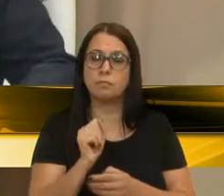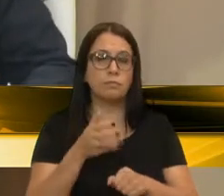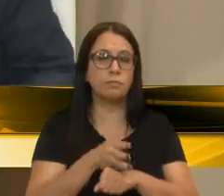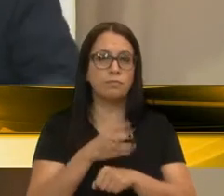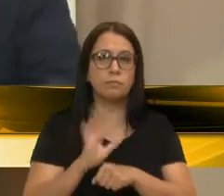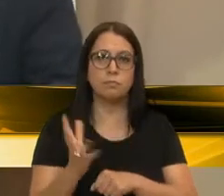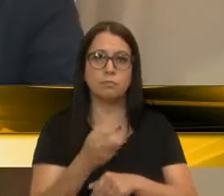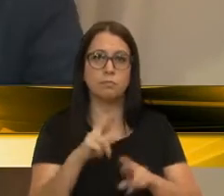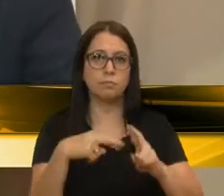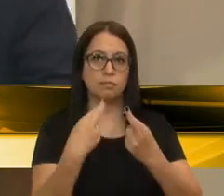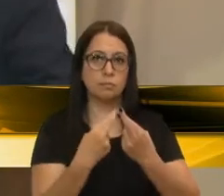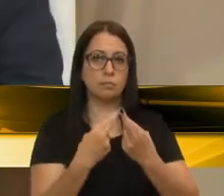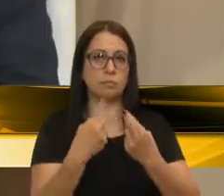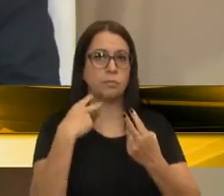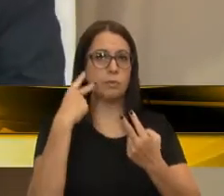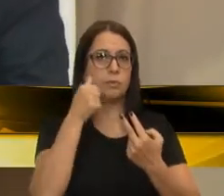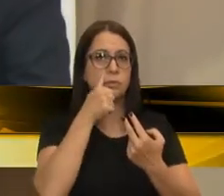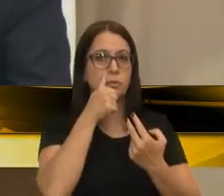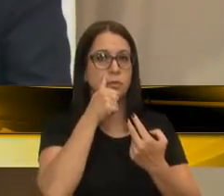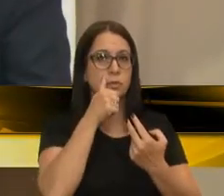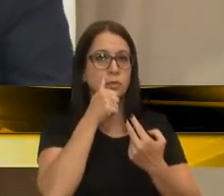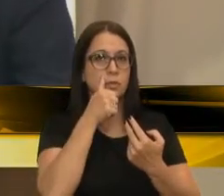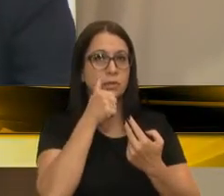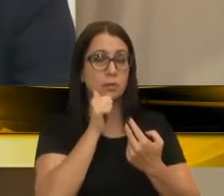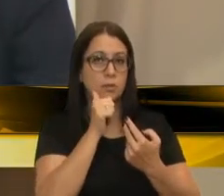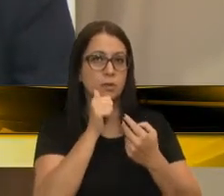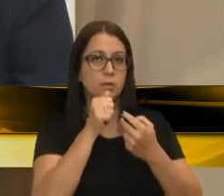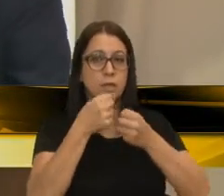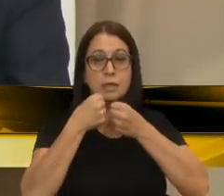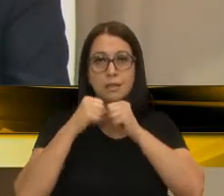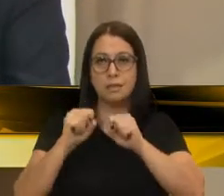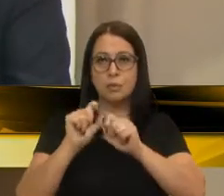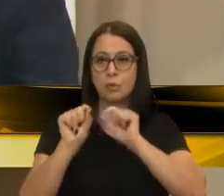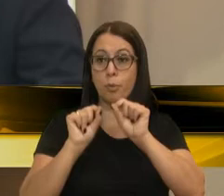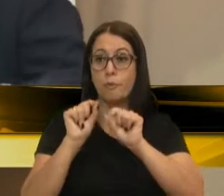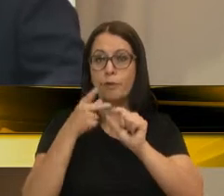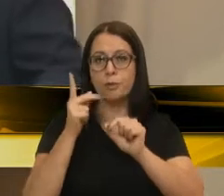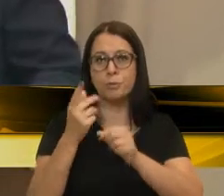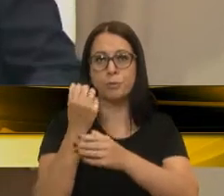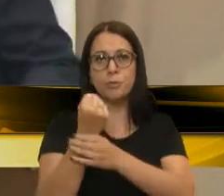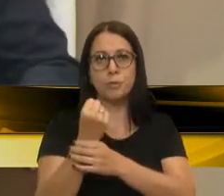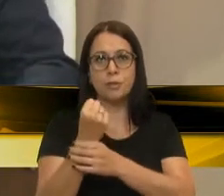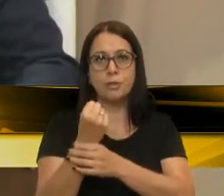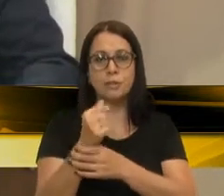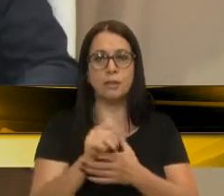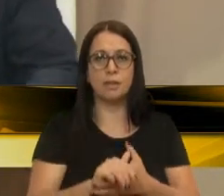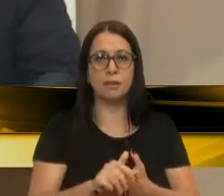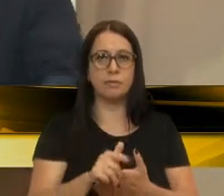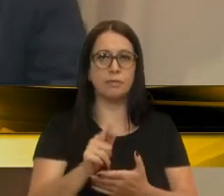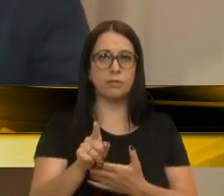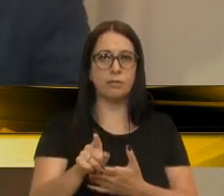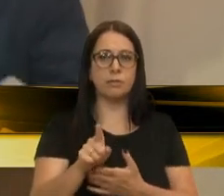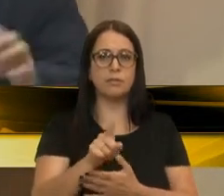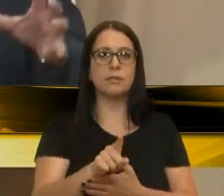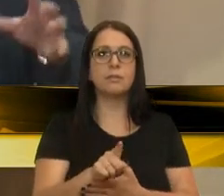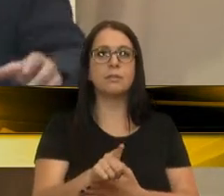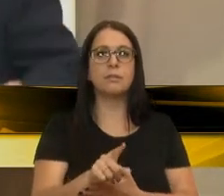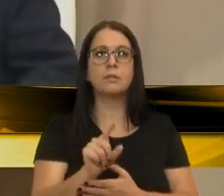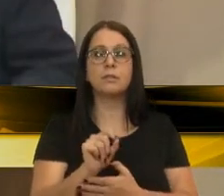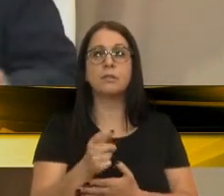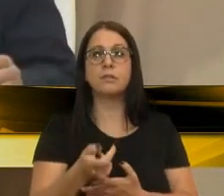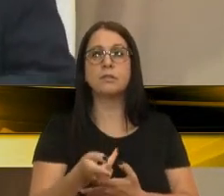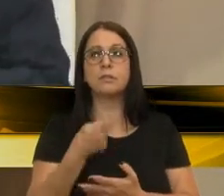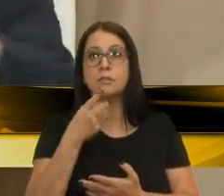de toda a reunião com a vereadora Paula ontem, na Secretaria de Segurança, mas eu quero parabenizar especialmente